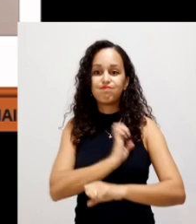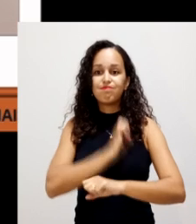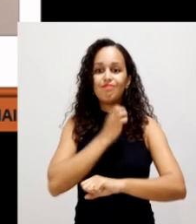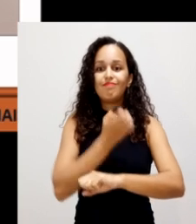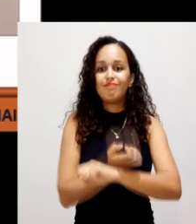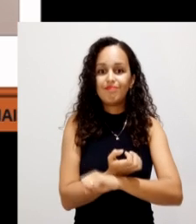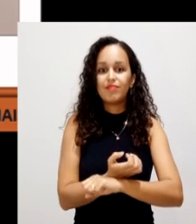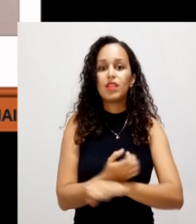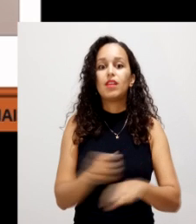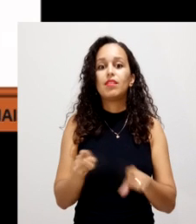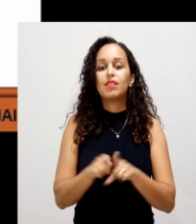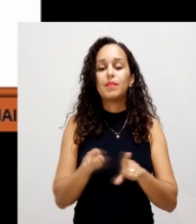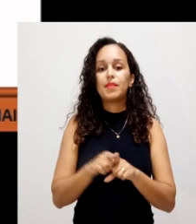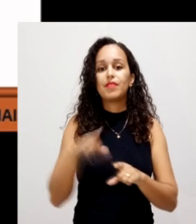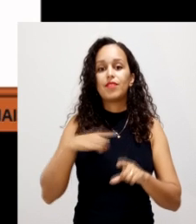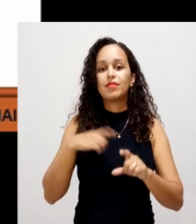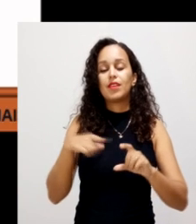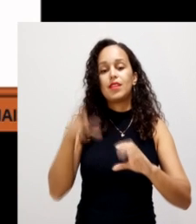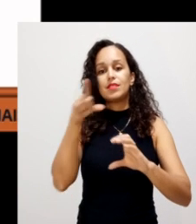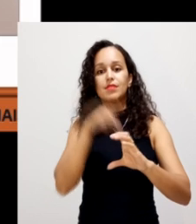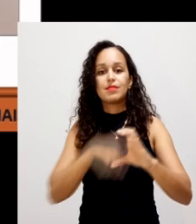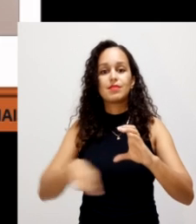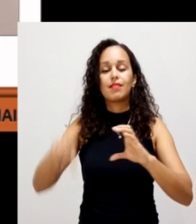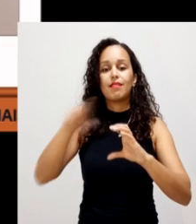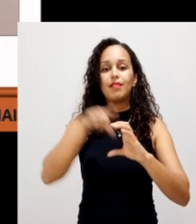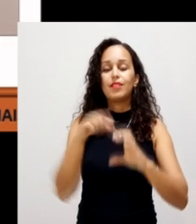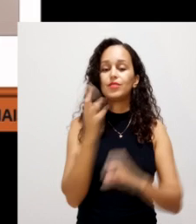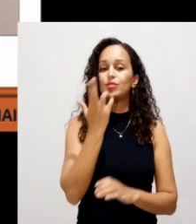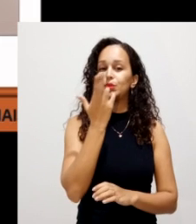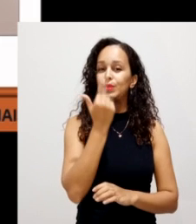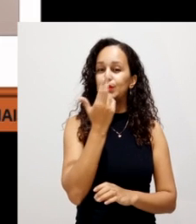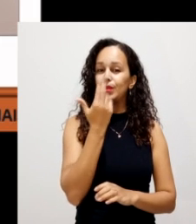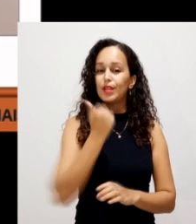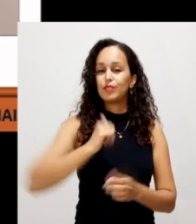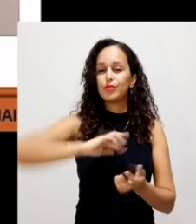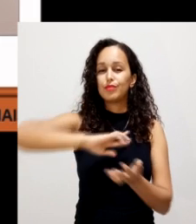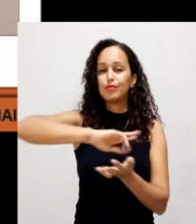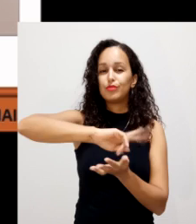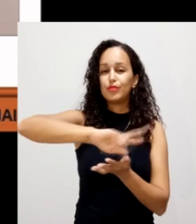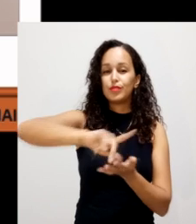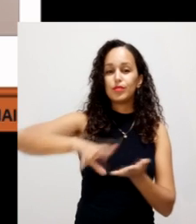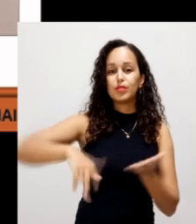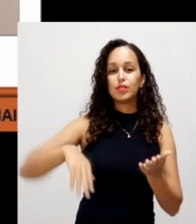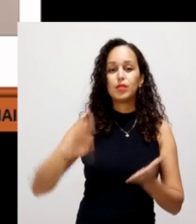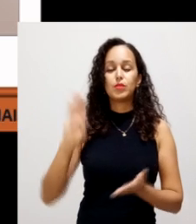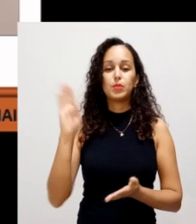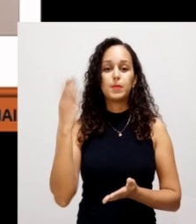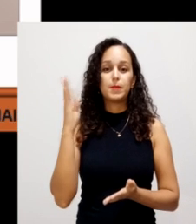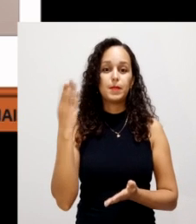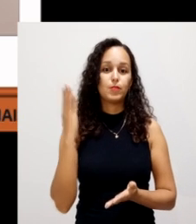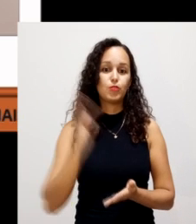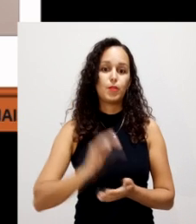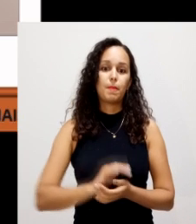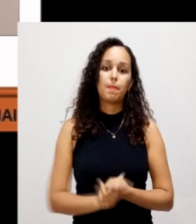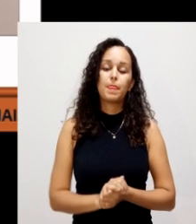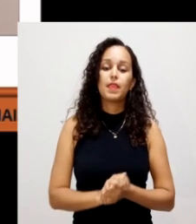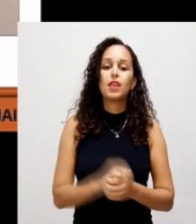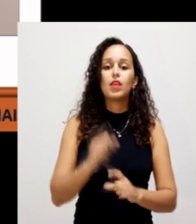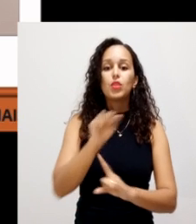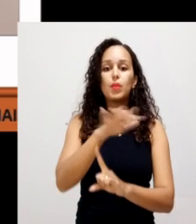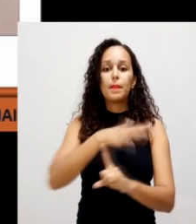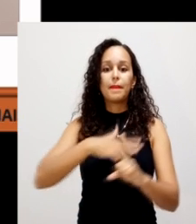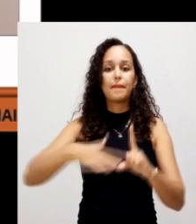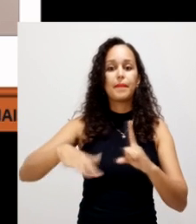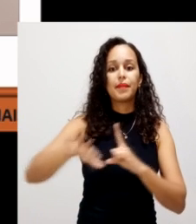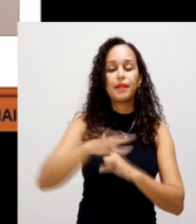vai fazer parte da ciclagem de nutrientes e uma grande diversidade biológica. Quanto ao meio ambiente,